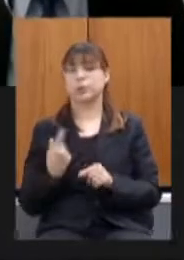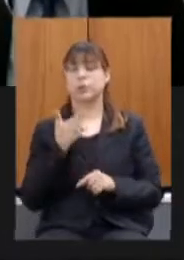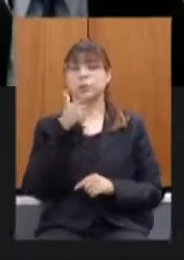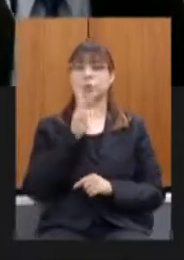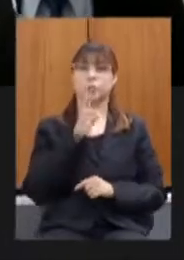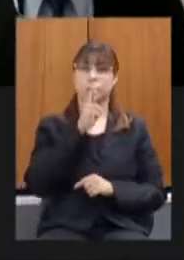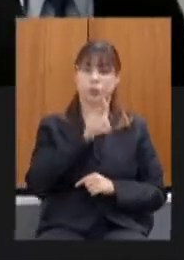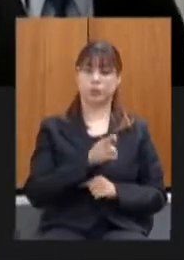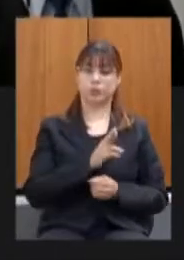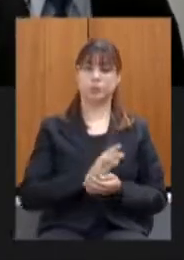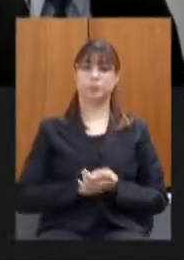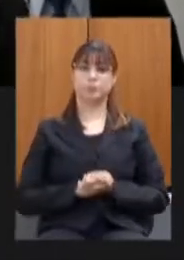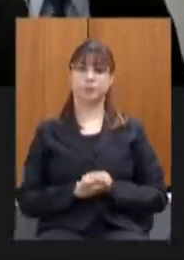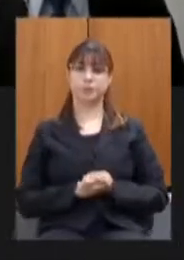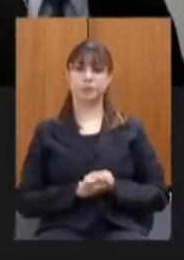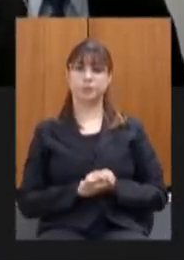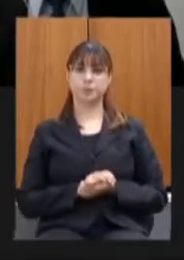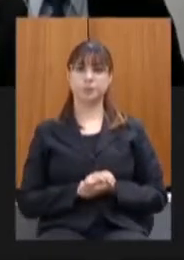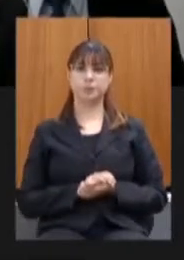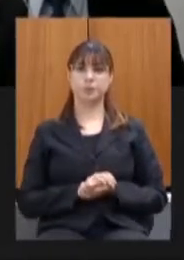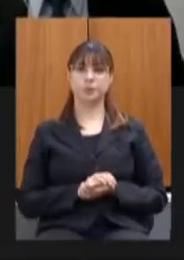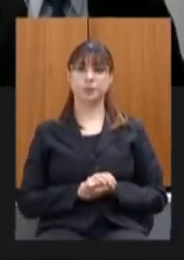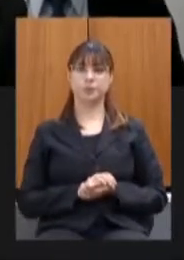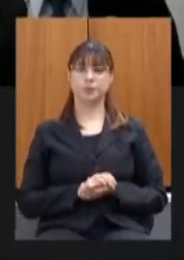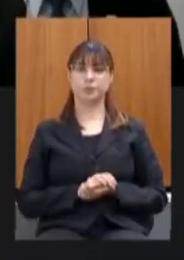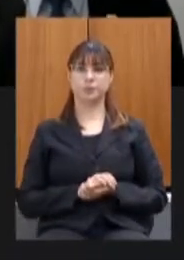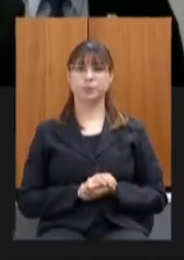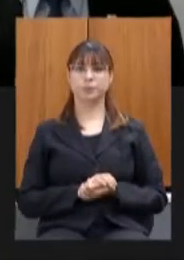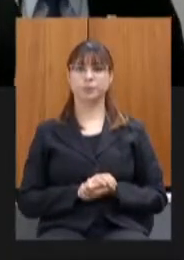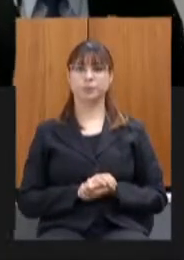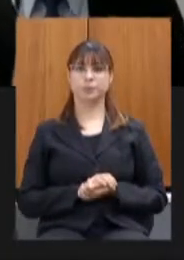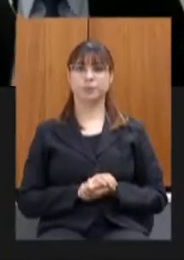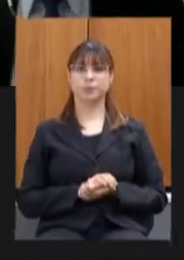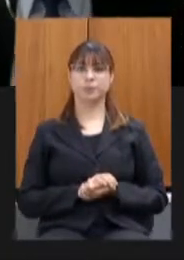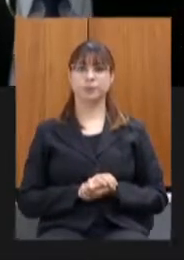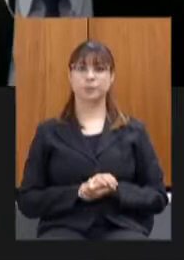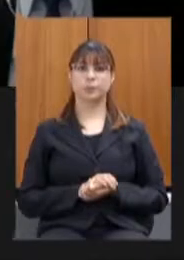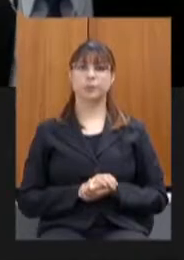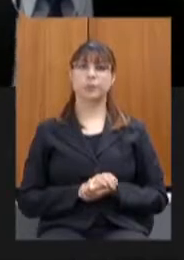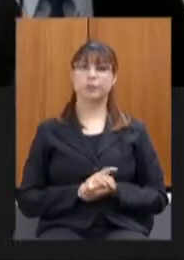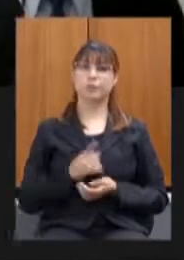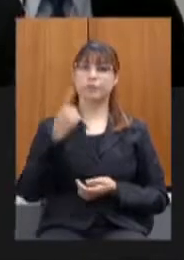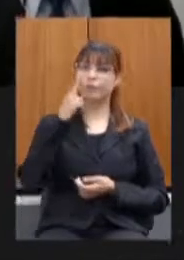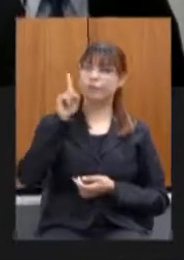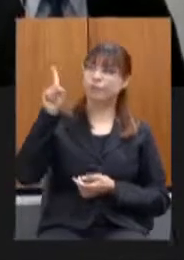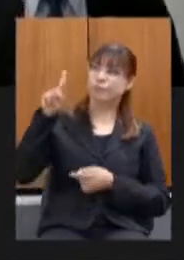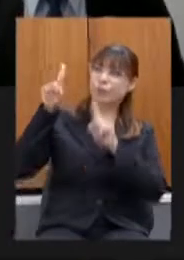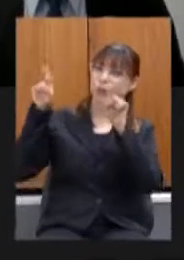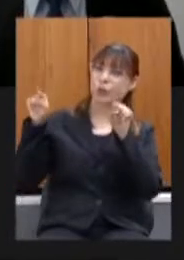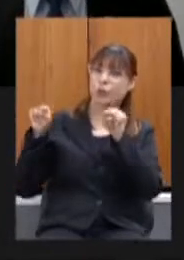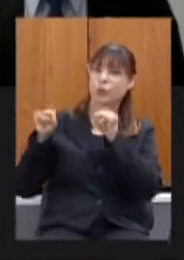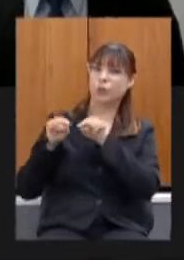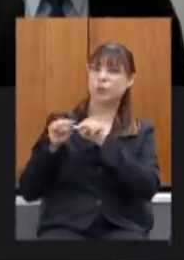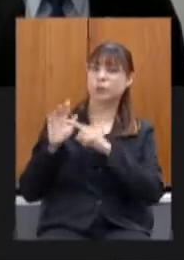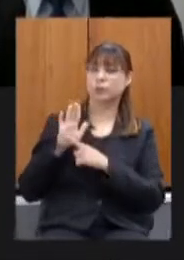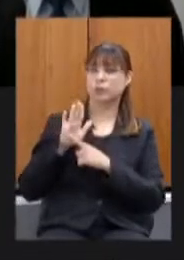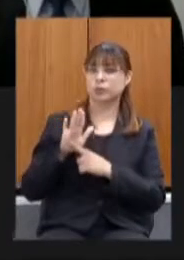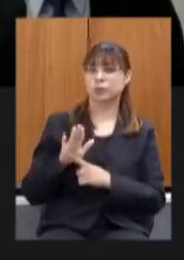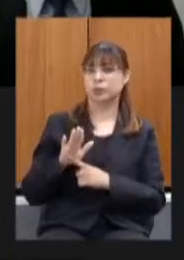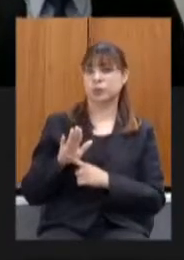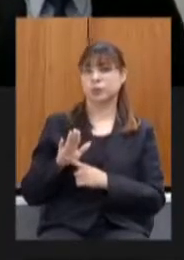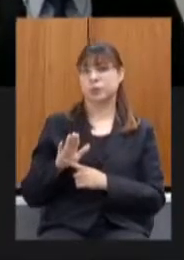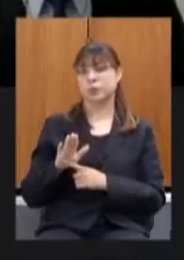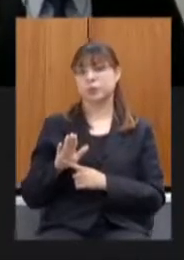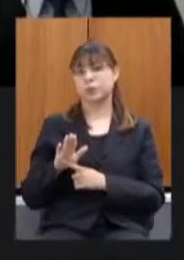resultado por favor próximo bom esse quadro também já esse quadro foi apresentado pelo